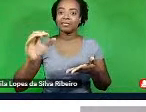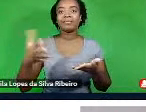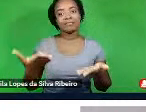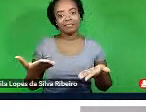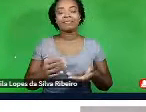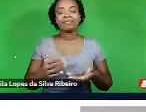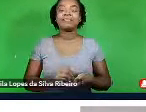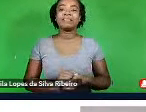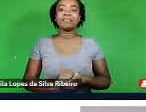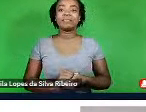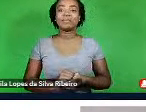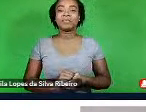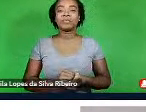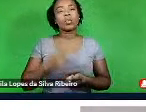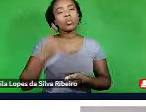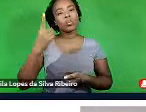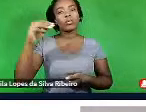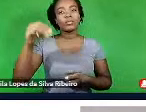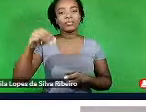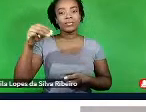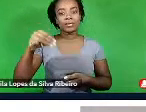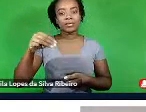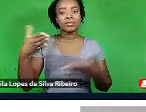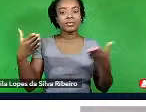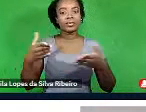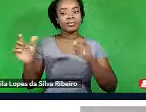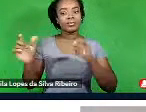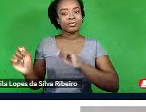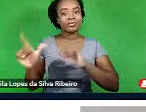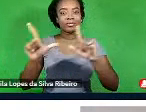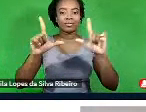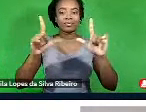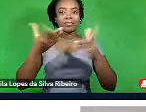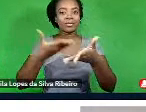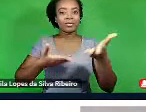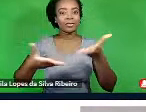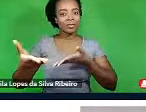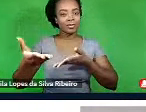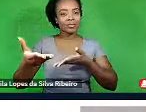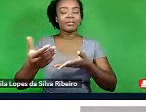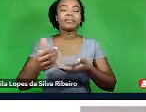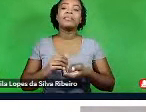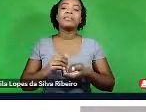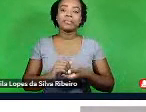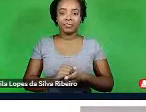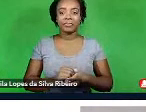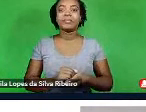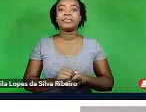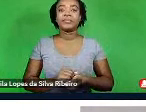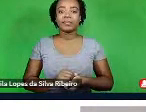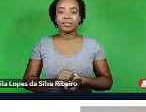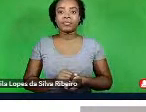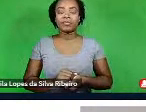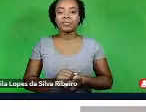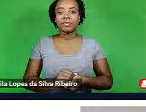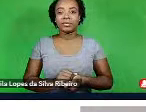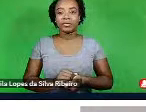Só um minutinho que eu vou partilhar para vocês aqui a palestra do professor Renato.